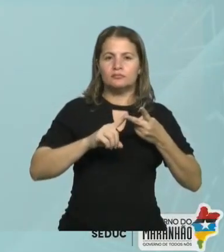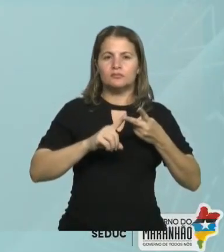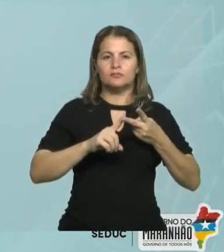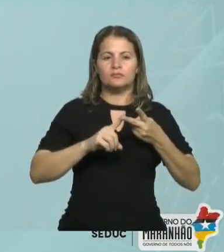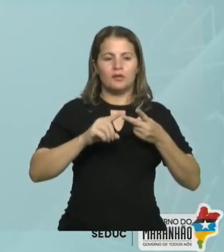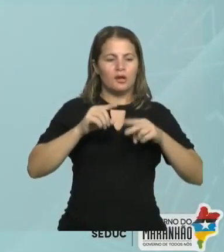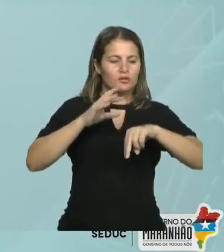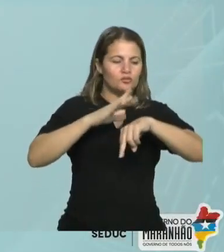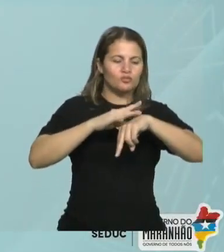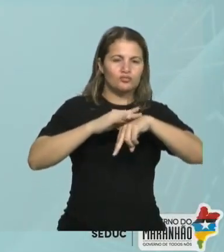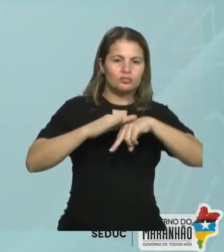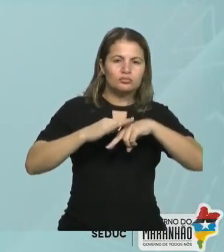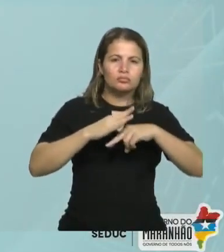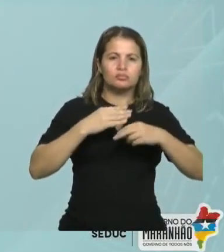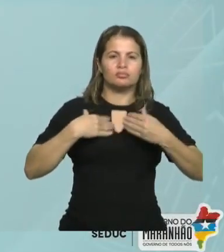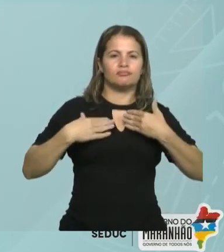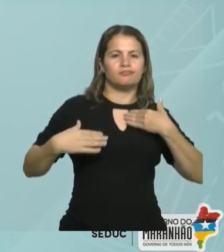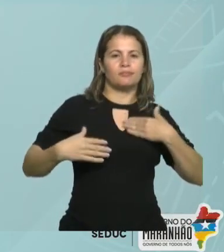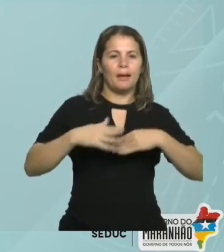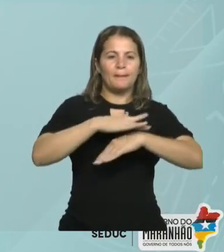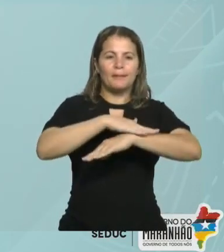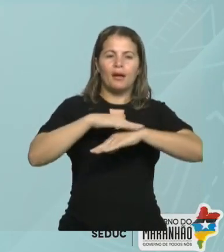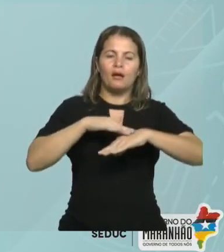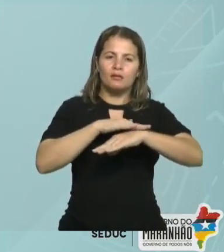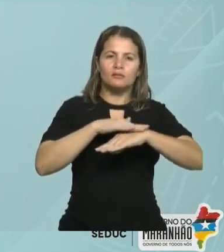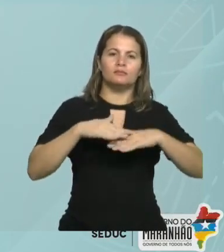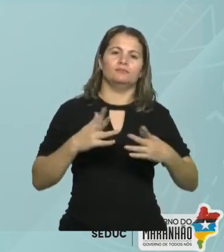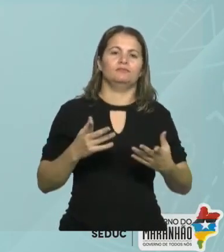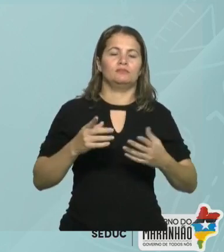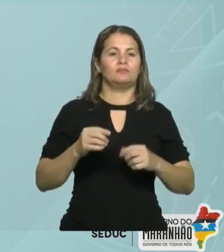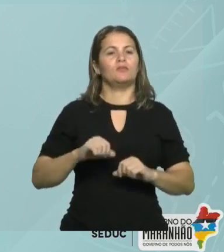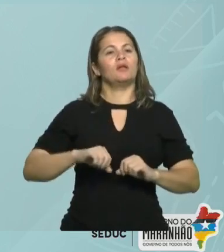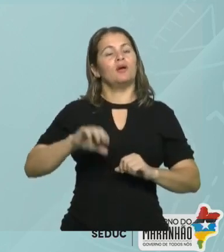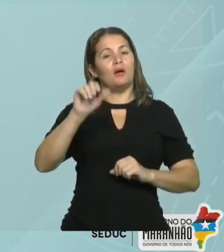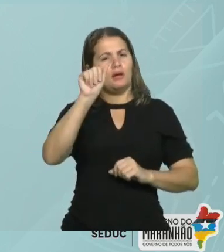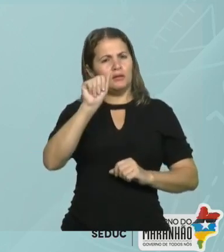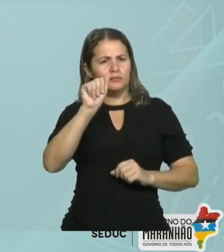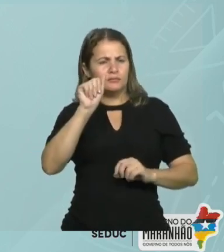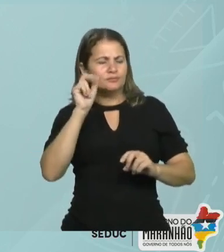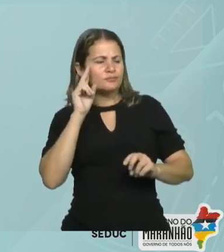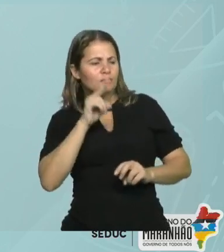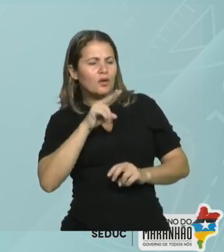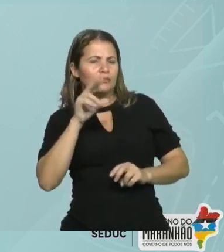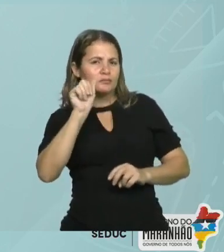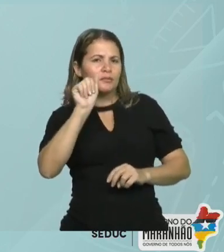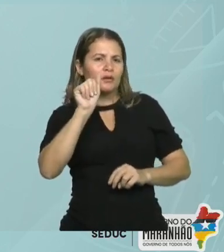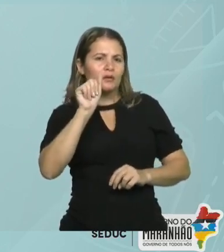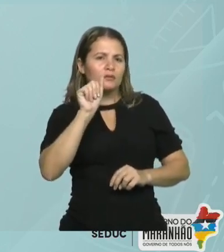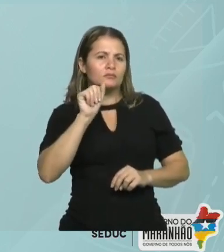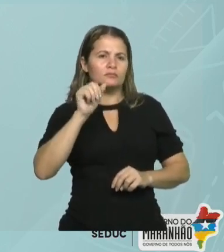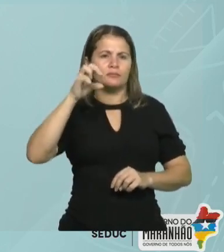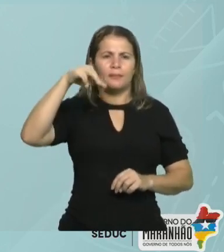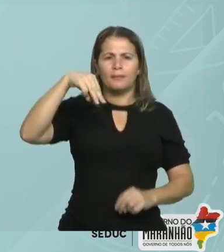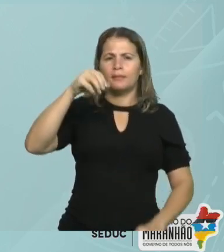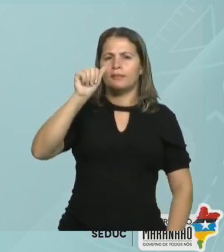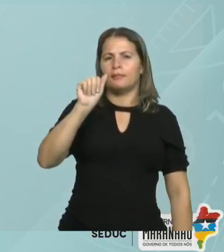metamorfose. Metamorfose é a transformação dos organismos, como por exemplo a gente encontra em insetos.